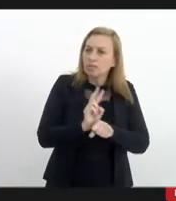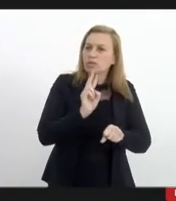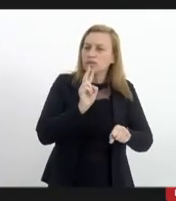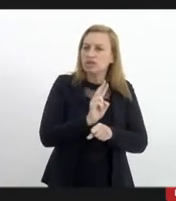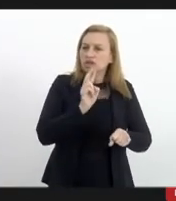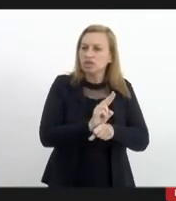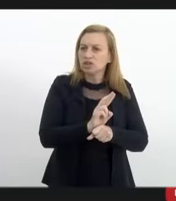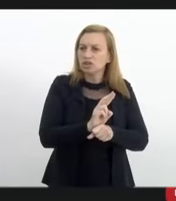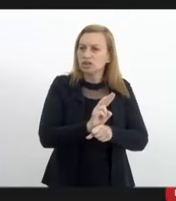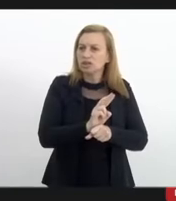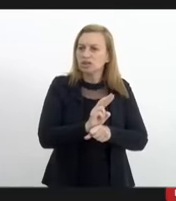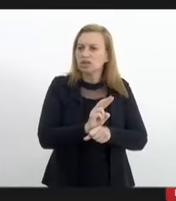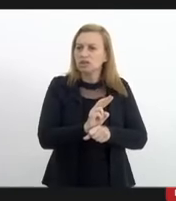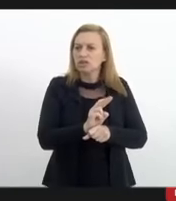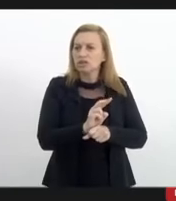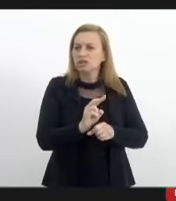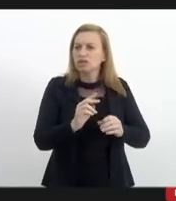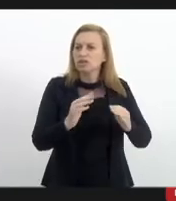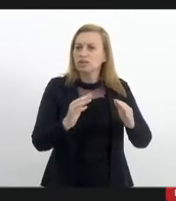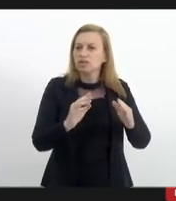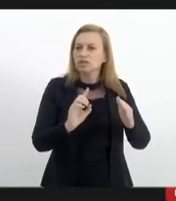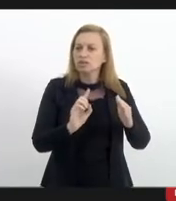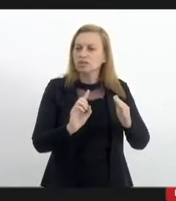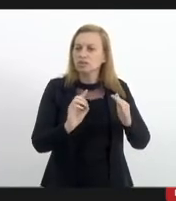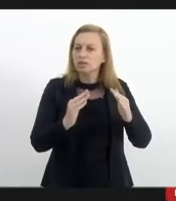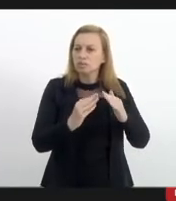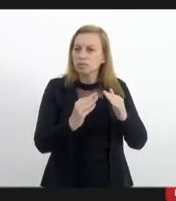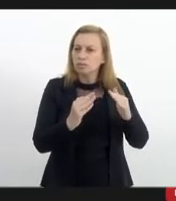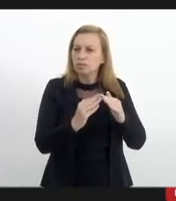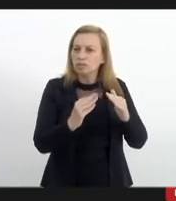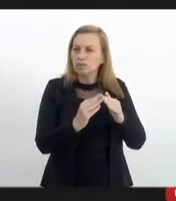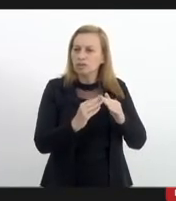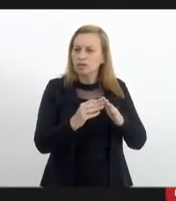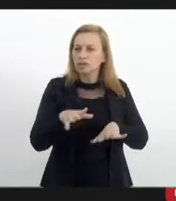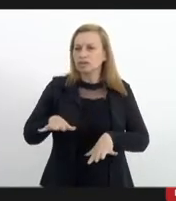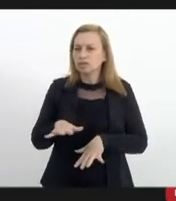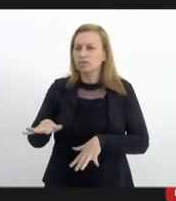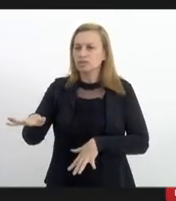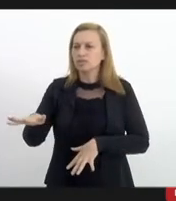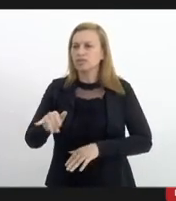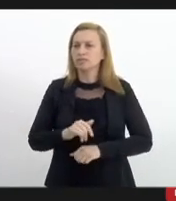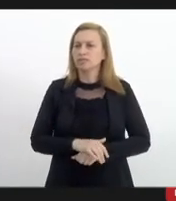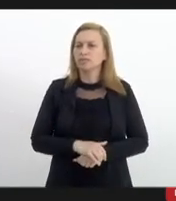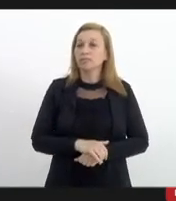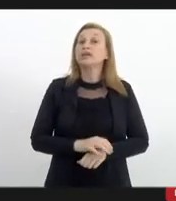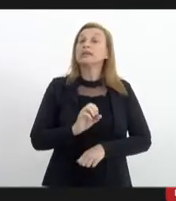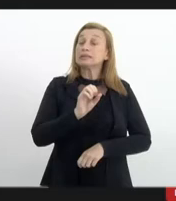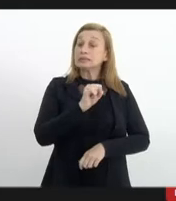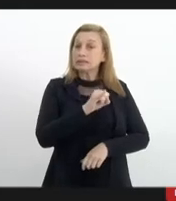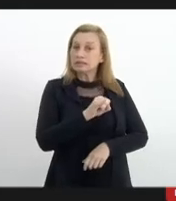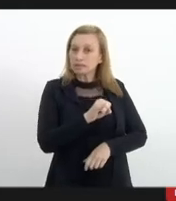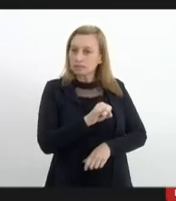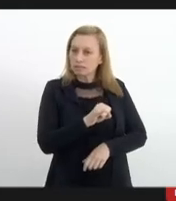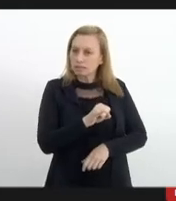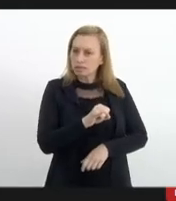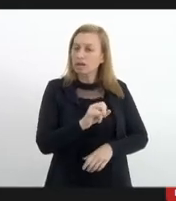moradores que estão ali nas suas residências e se isso